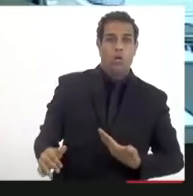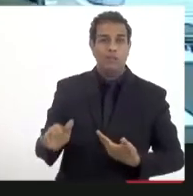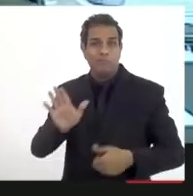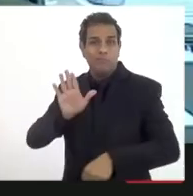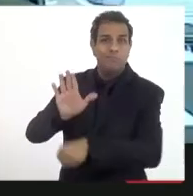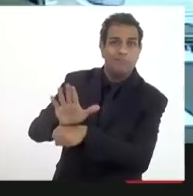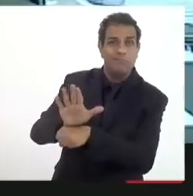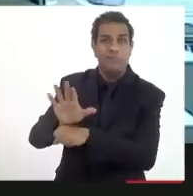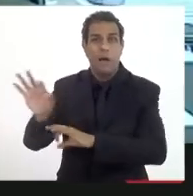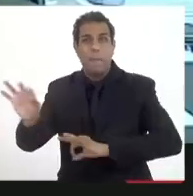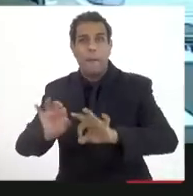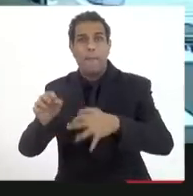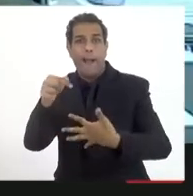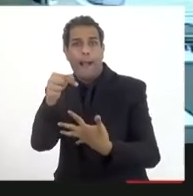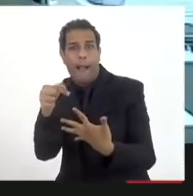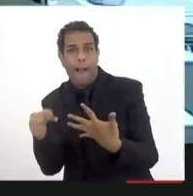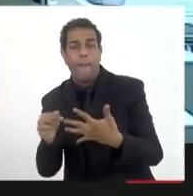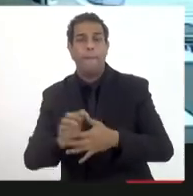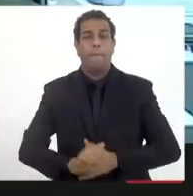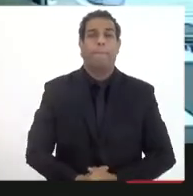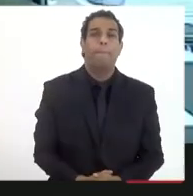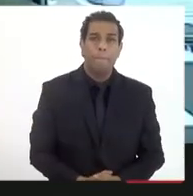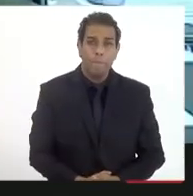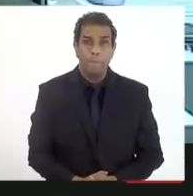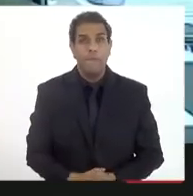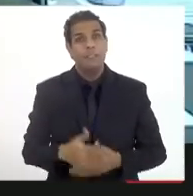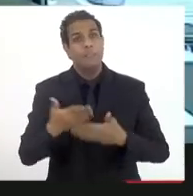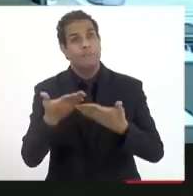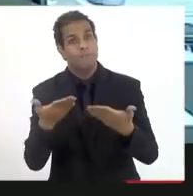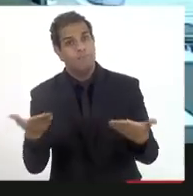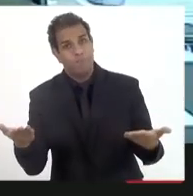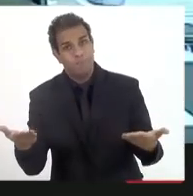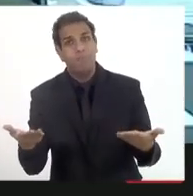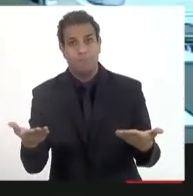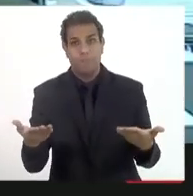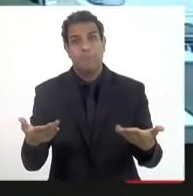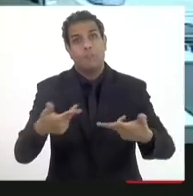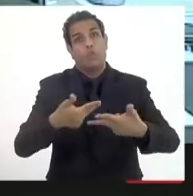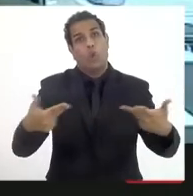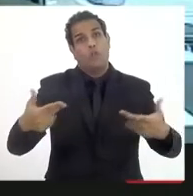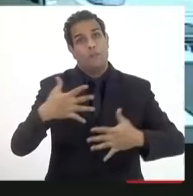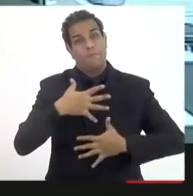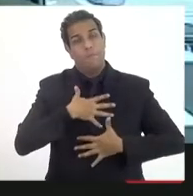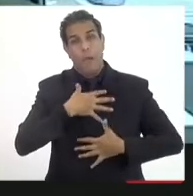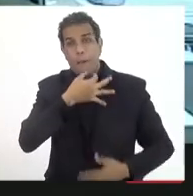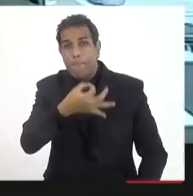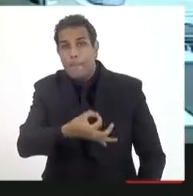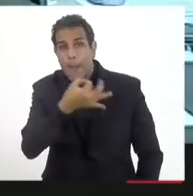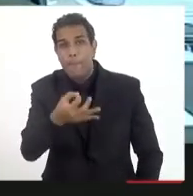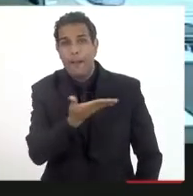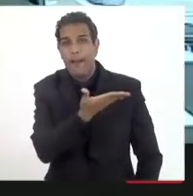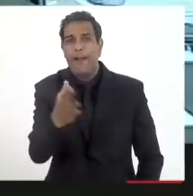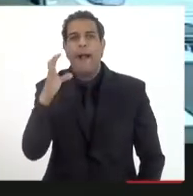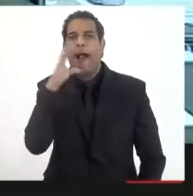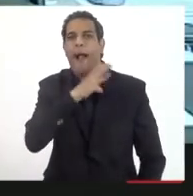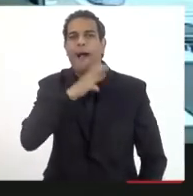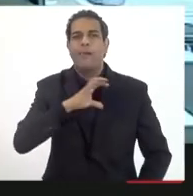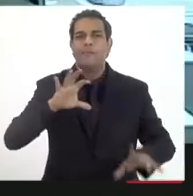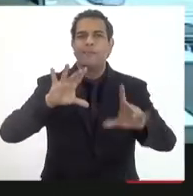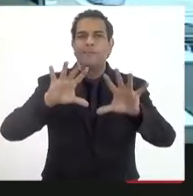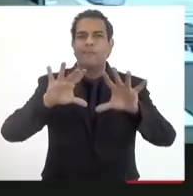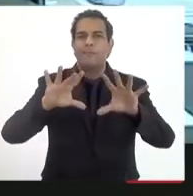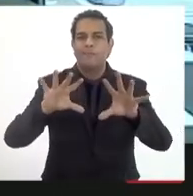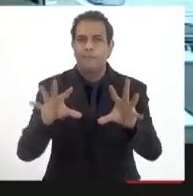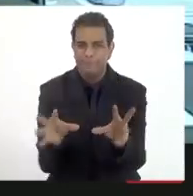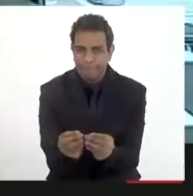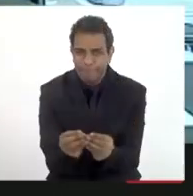aplicar os recursos. Então, esses são os pontos que estava colocando, vou ser muito rápido em relação a